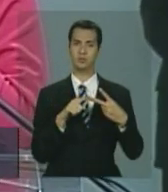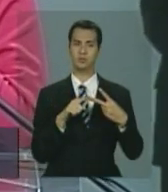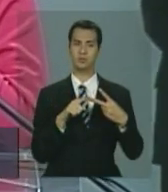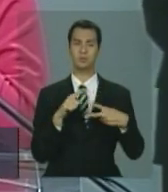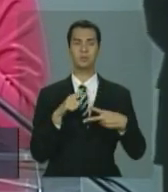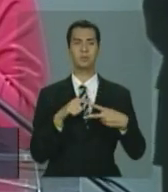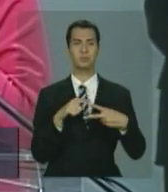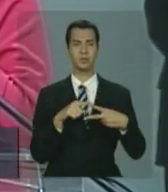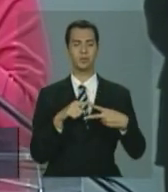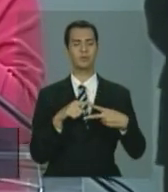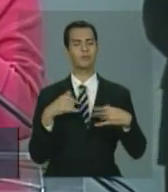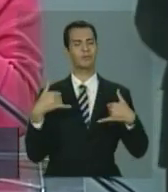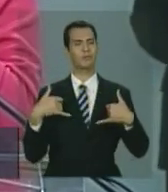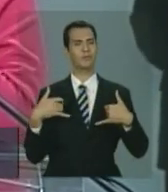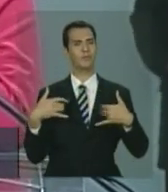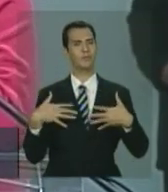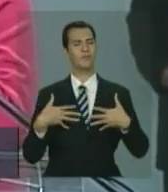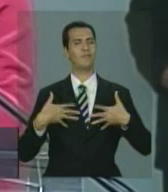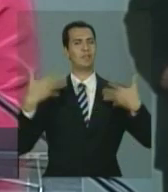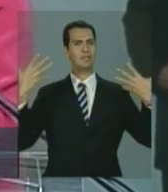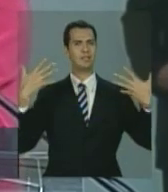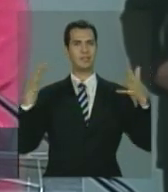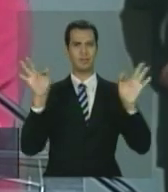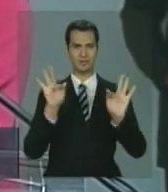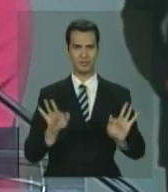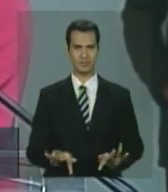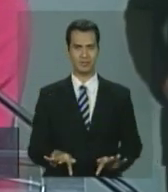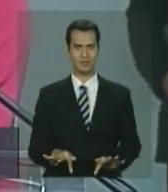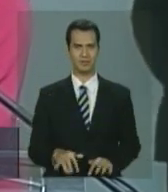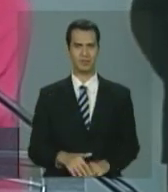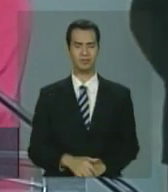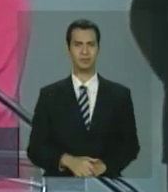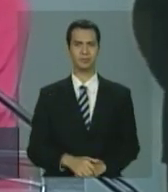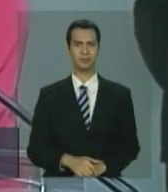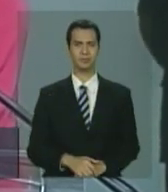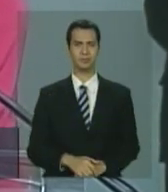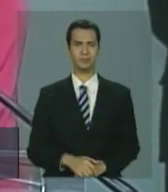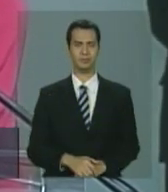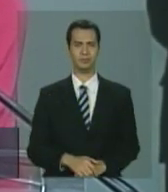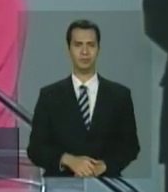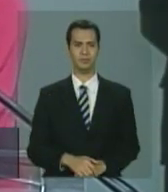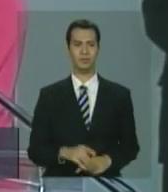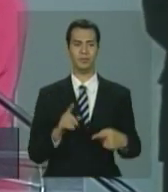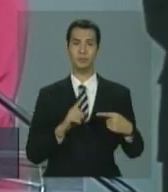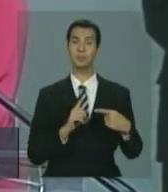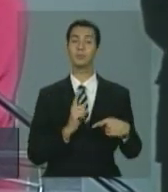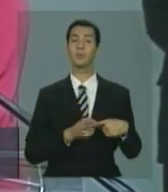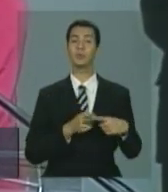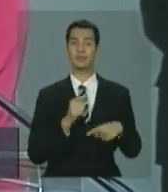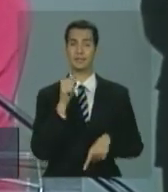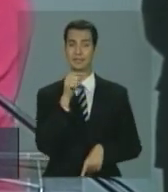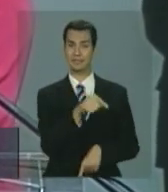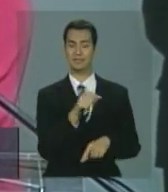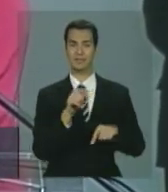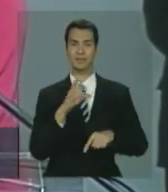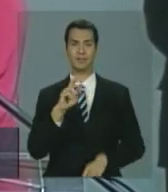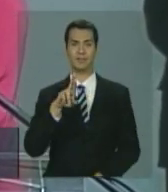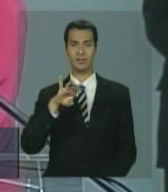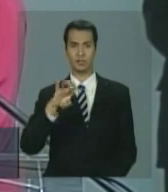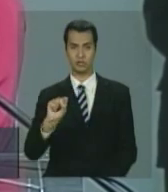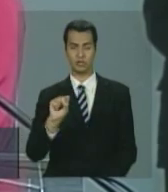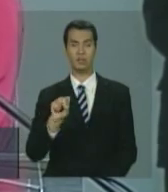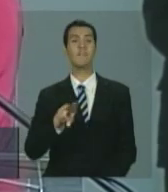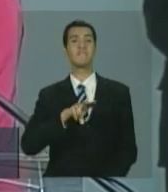grande alegria. Uma grande alegria porque essa é a creche que nós vamos fazer